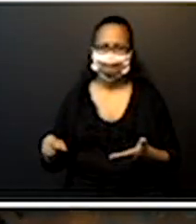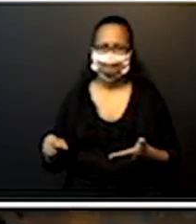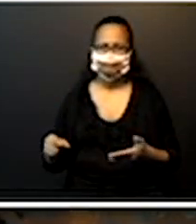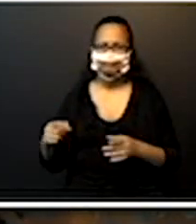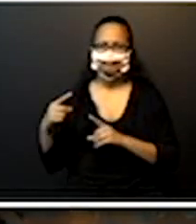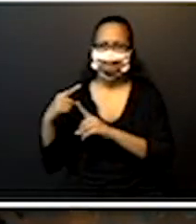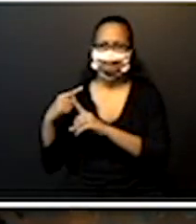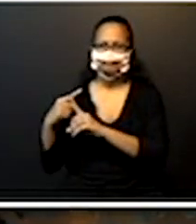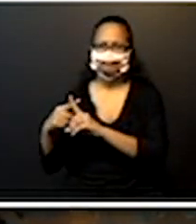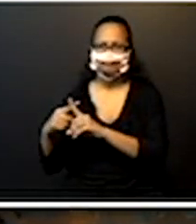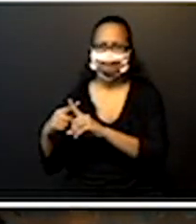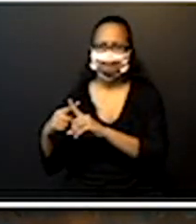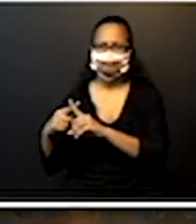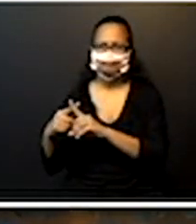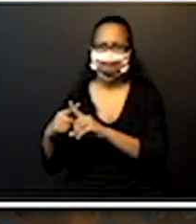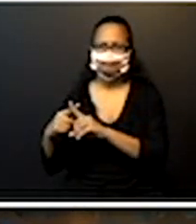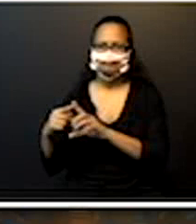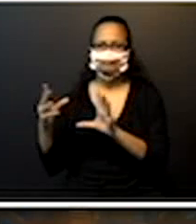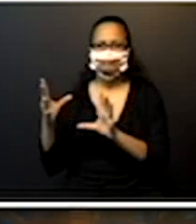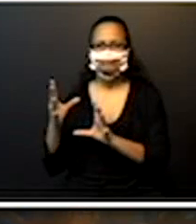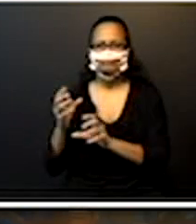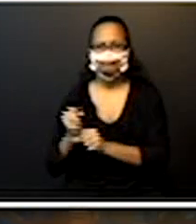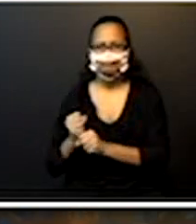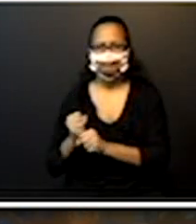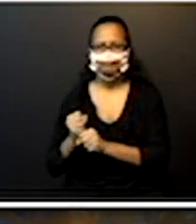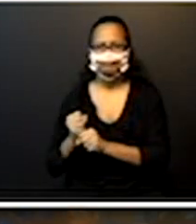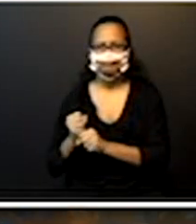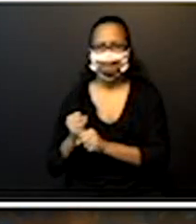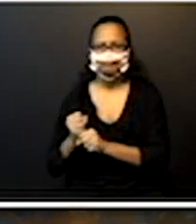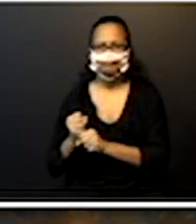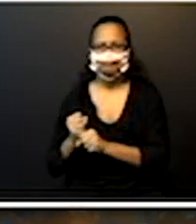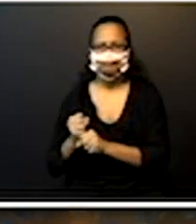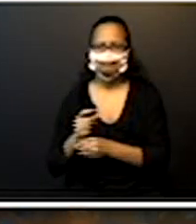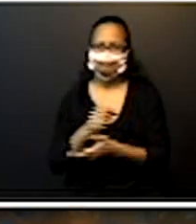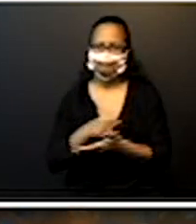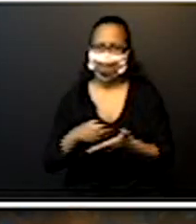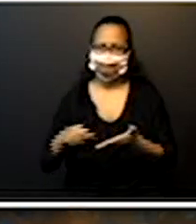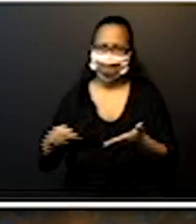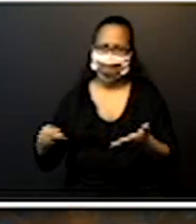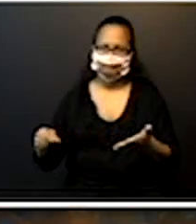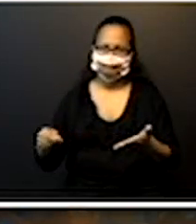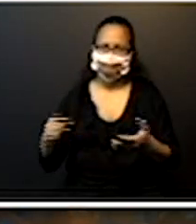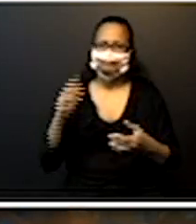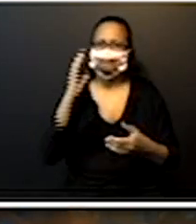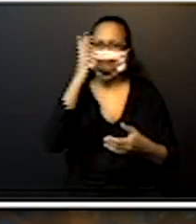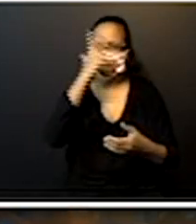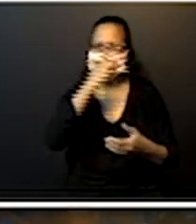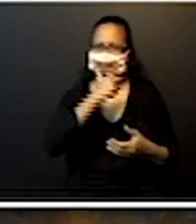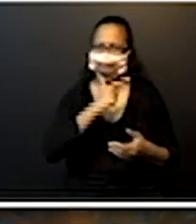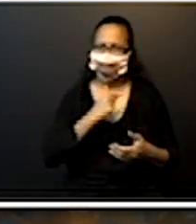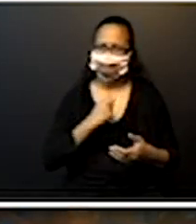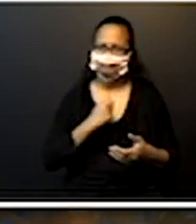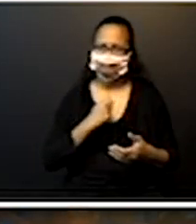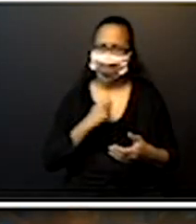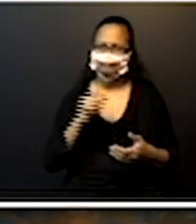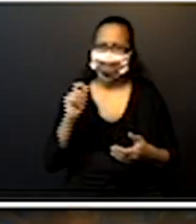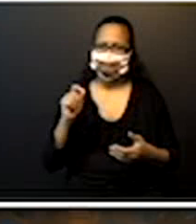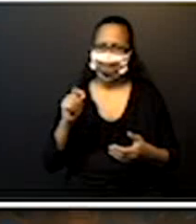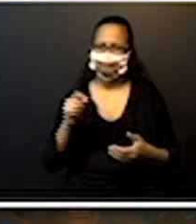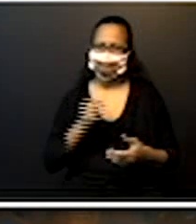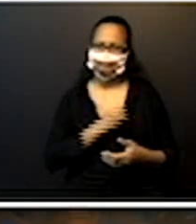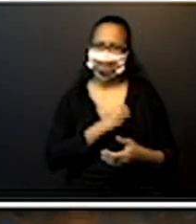multiplicativa e aditiva. Capricha na letrinha aqui. Quem tem número grande faz